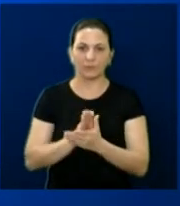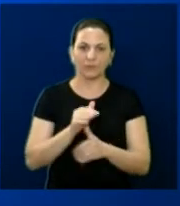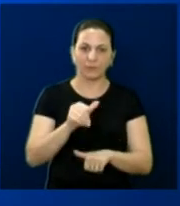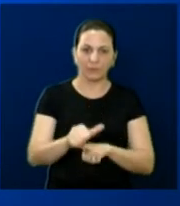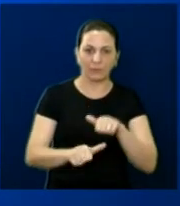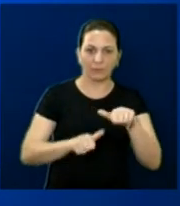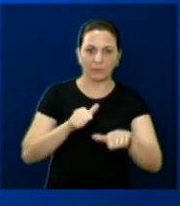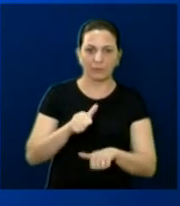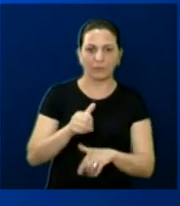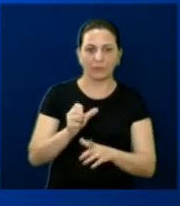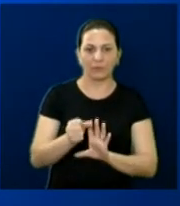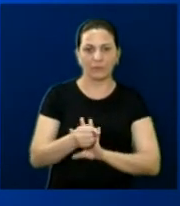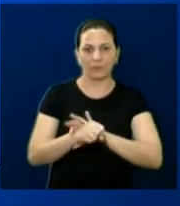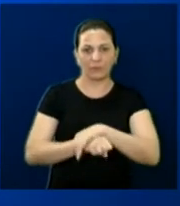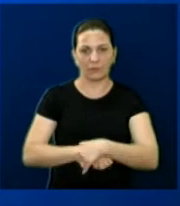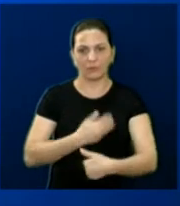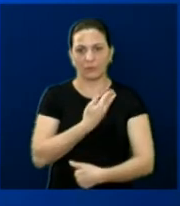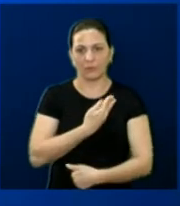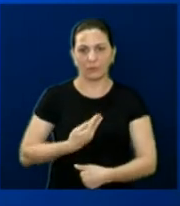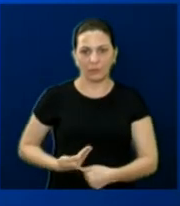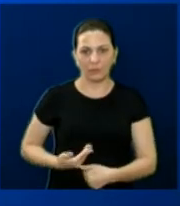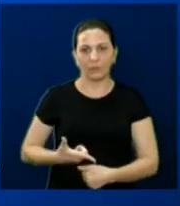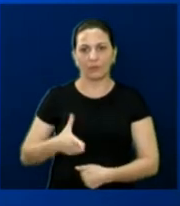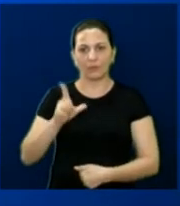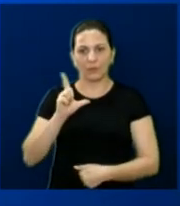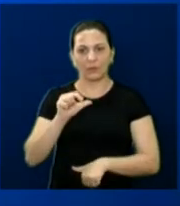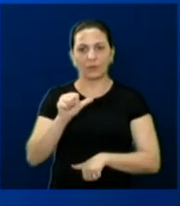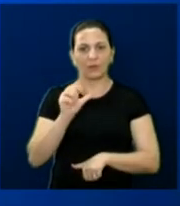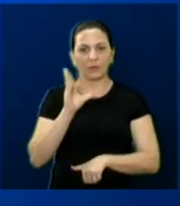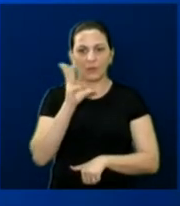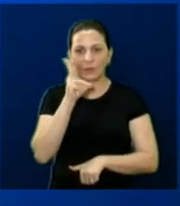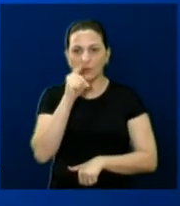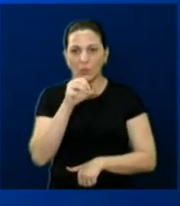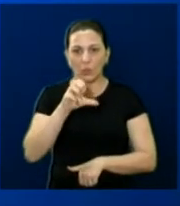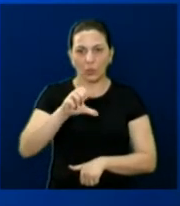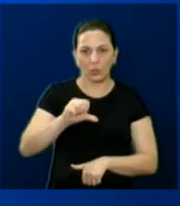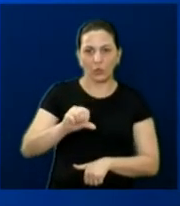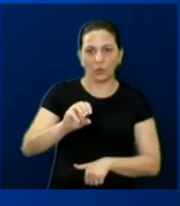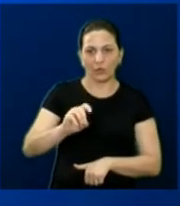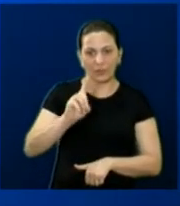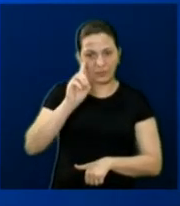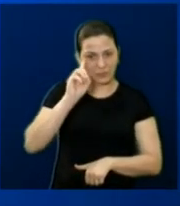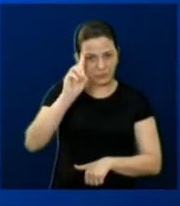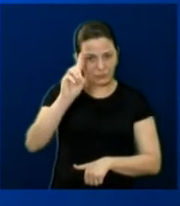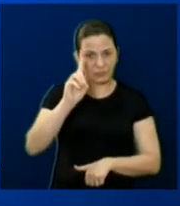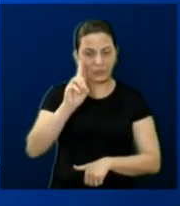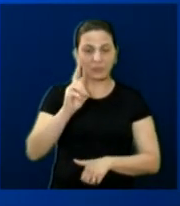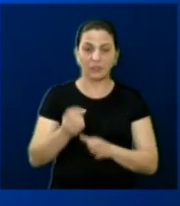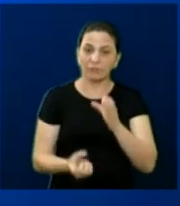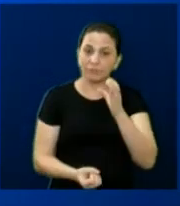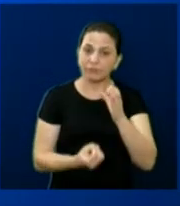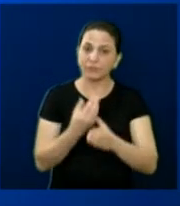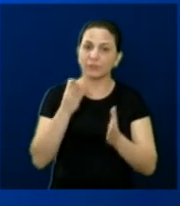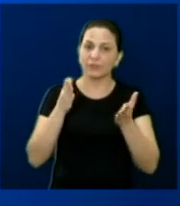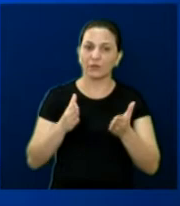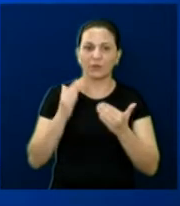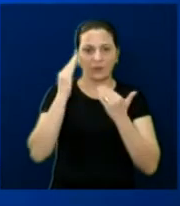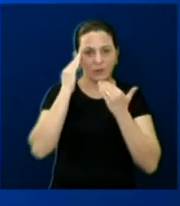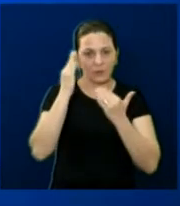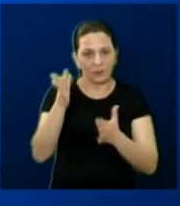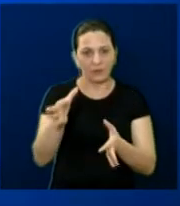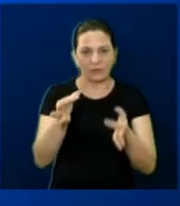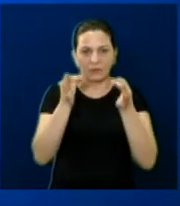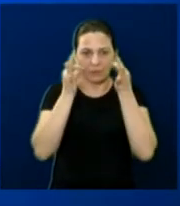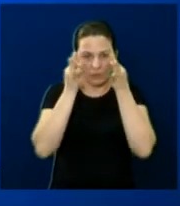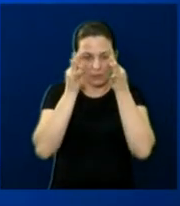assegurada no governo anterior e demorou, já estamos 90 dias e agora vai ser implantado. Agradeço a atenção